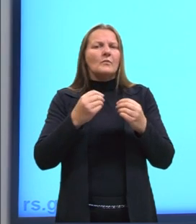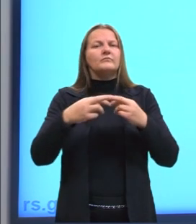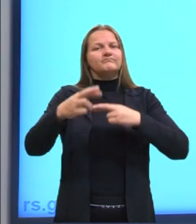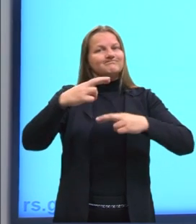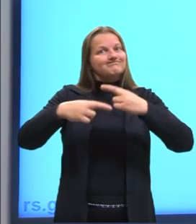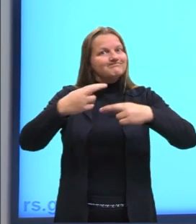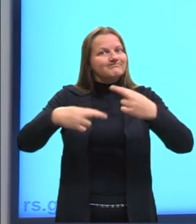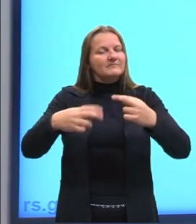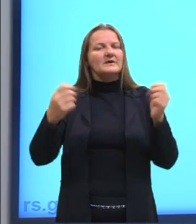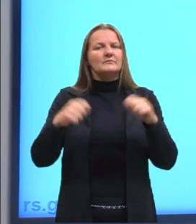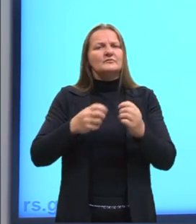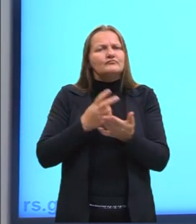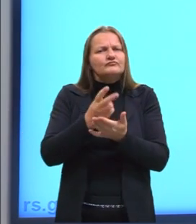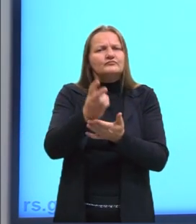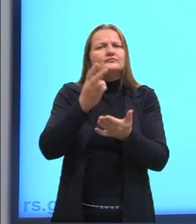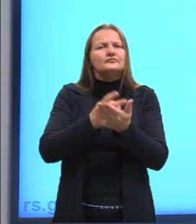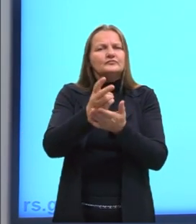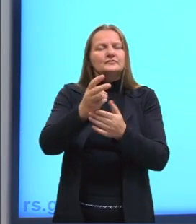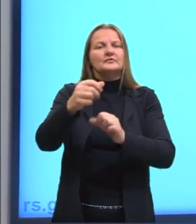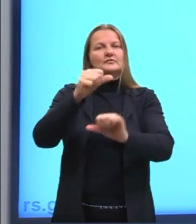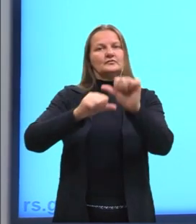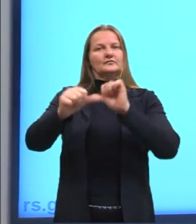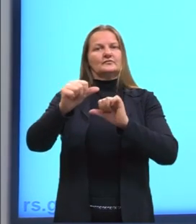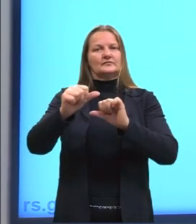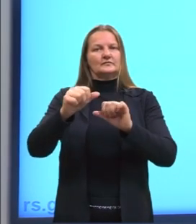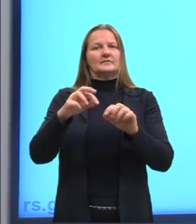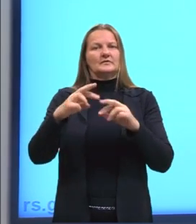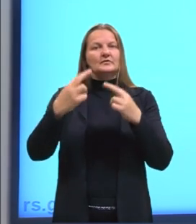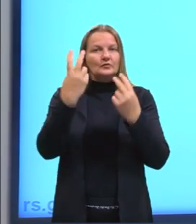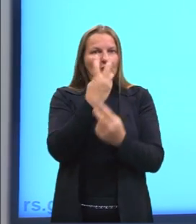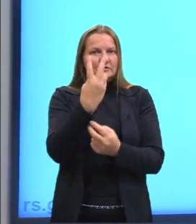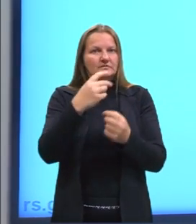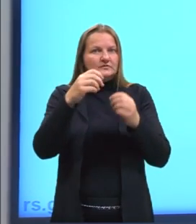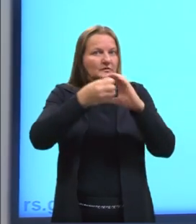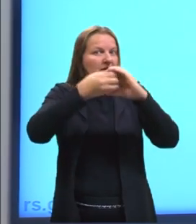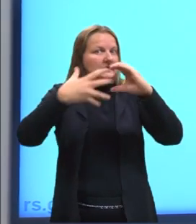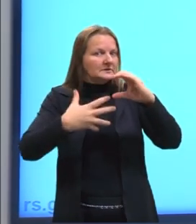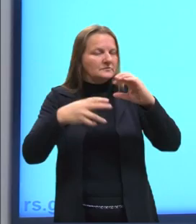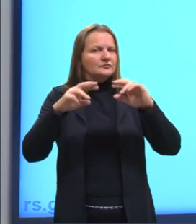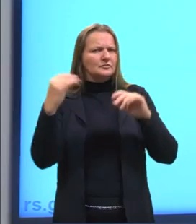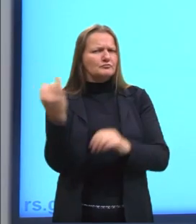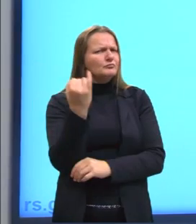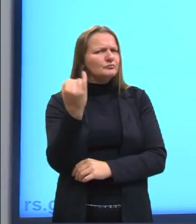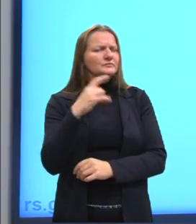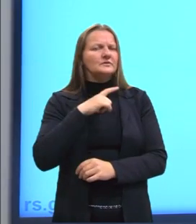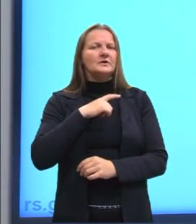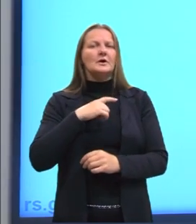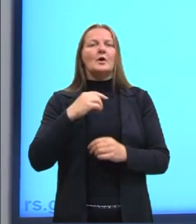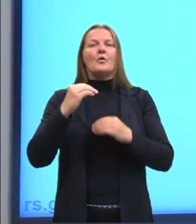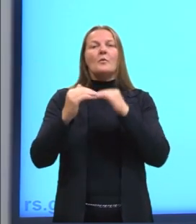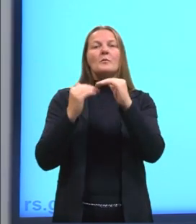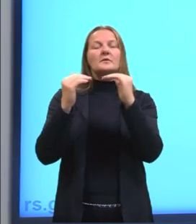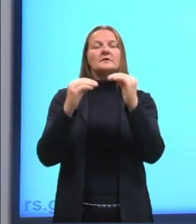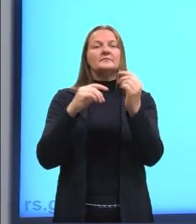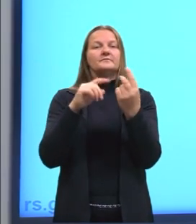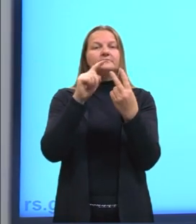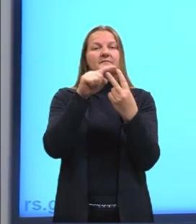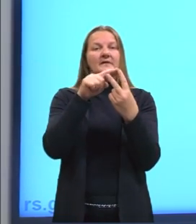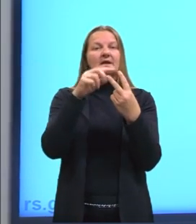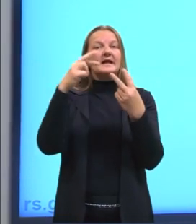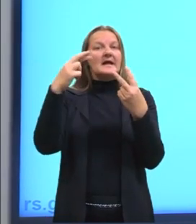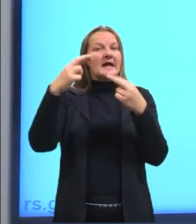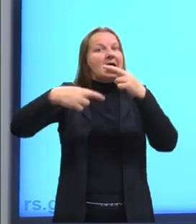mantém constante em um processo reversível, tá? Aqui é outra consideração importante, Quando a gente tem um processo que se diz